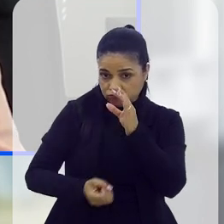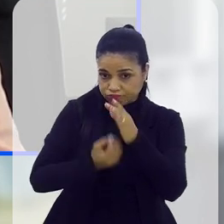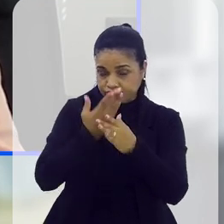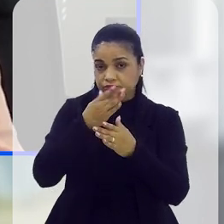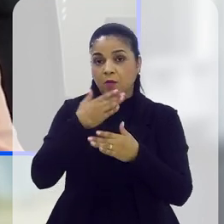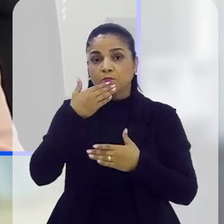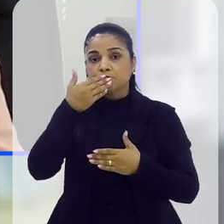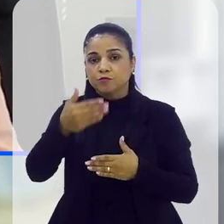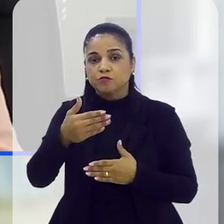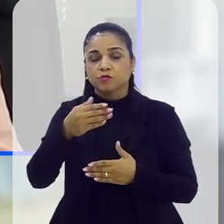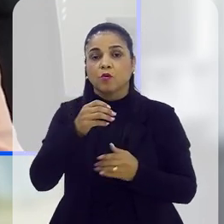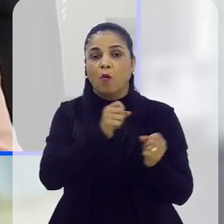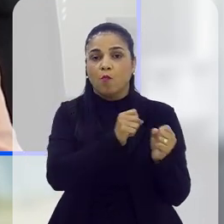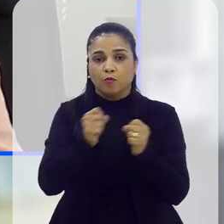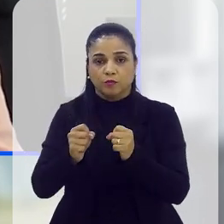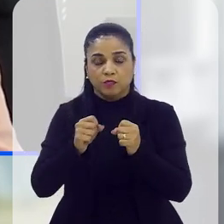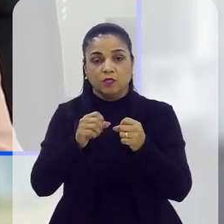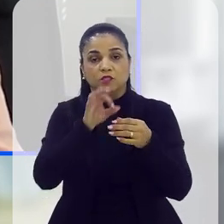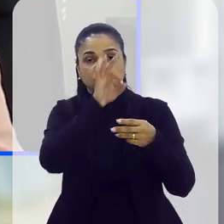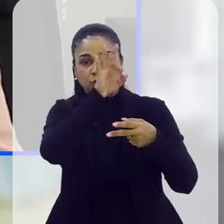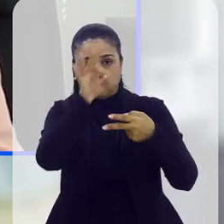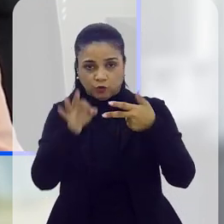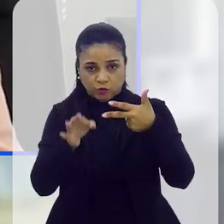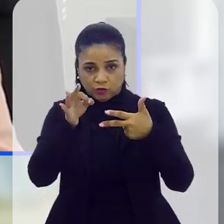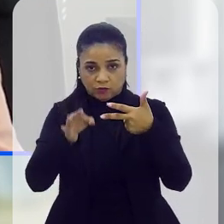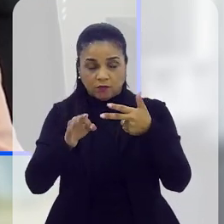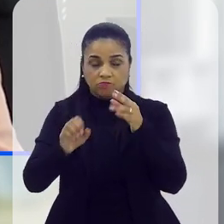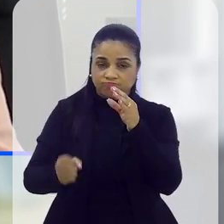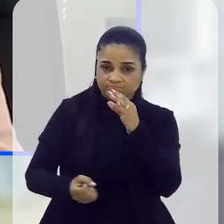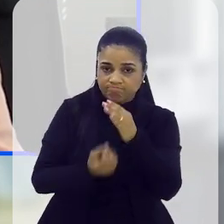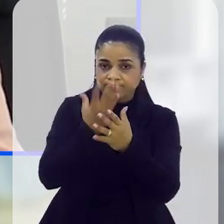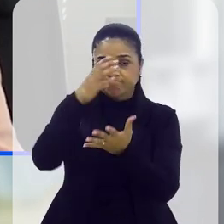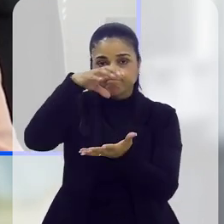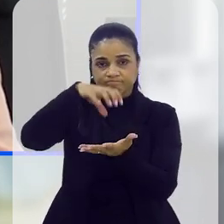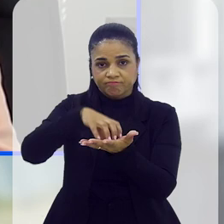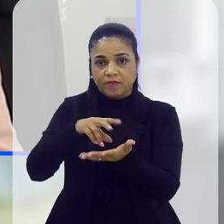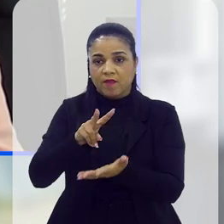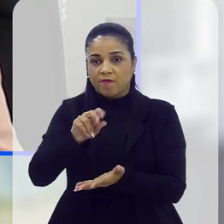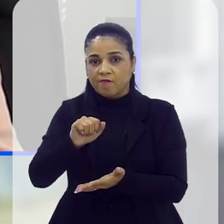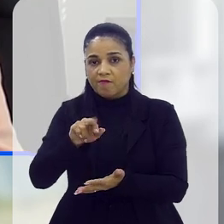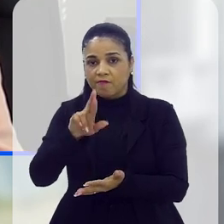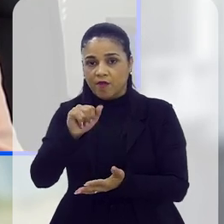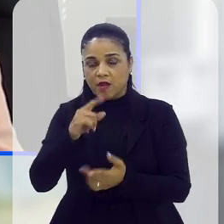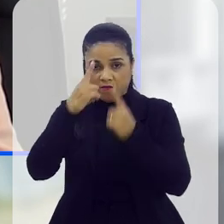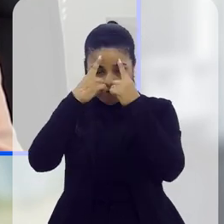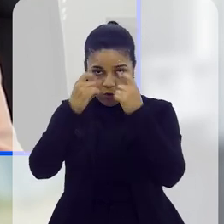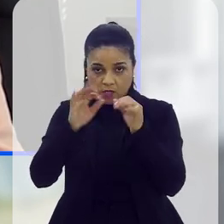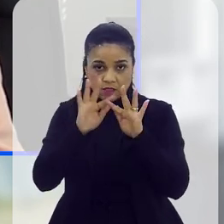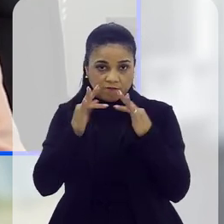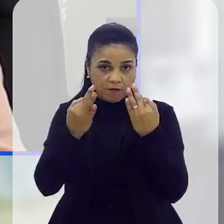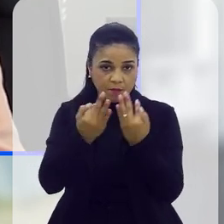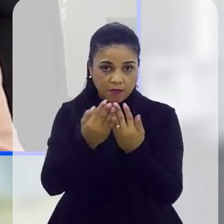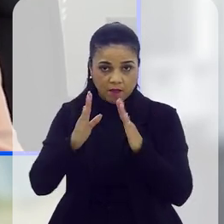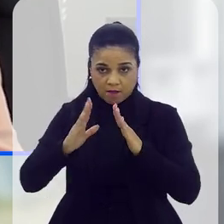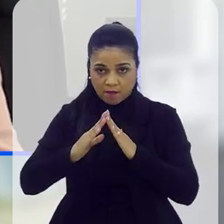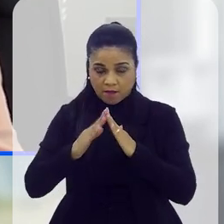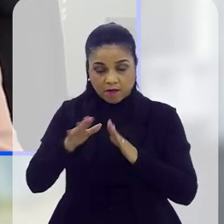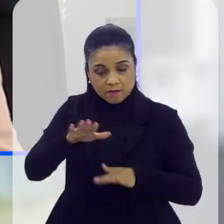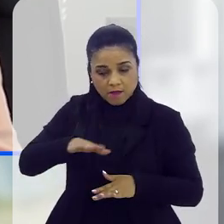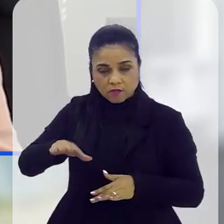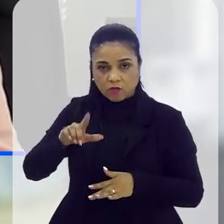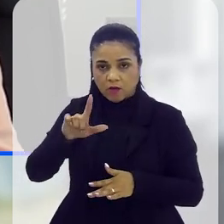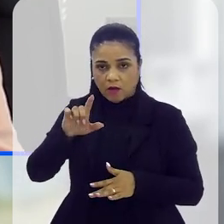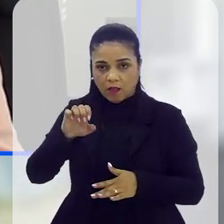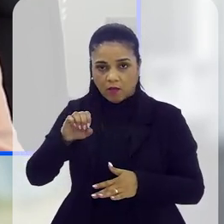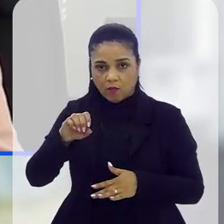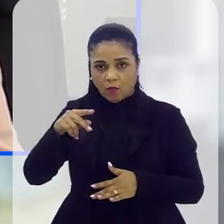pedindo ao Poder Judiciário a criação de mais um juizado da vaga da violência doméstica familiar na região